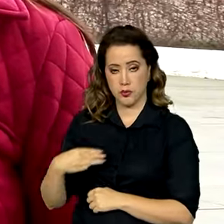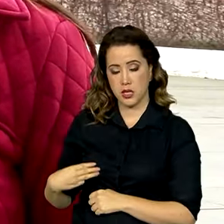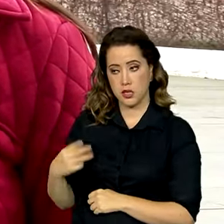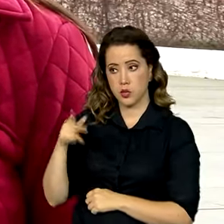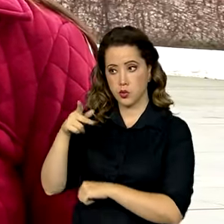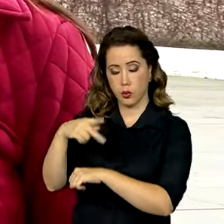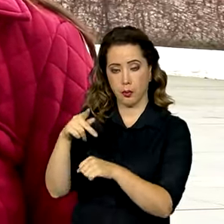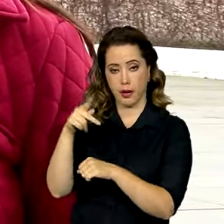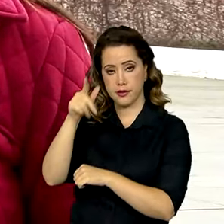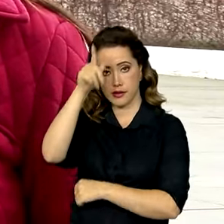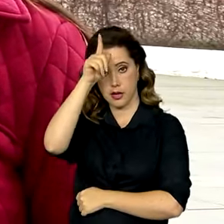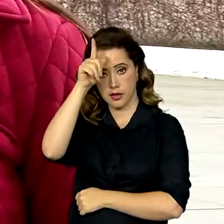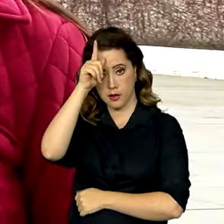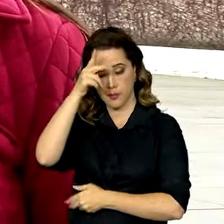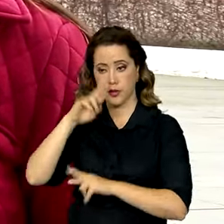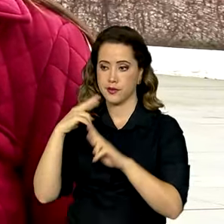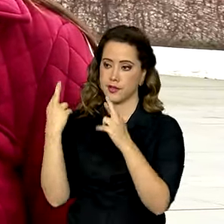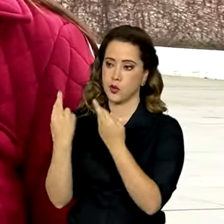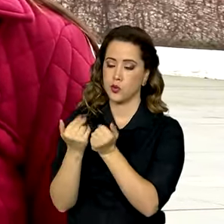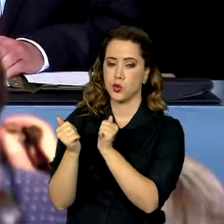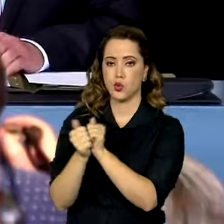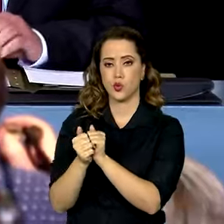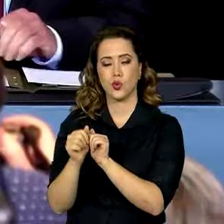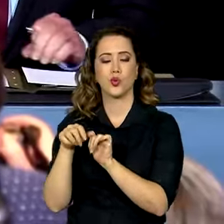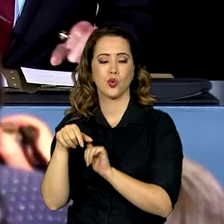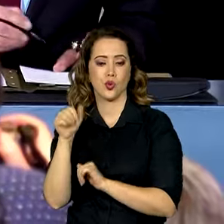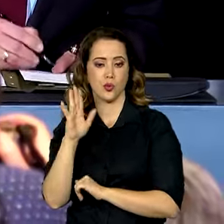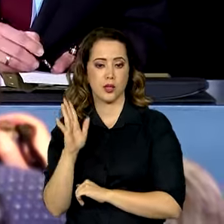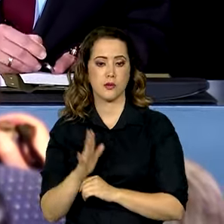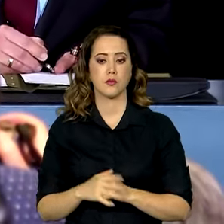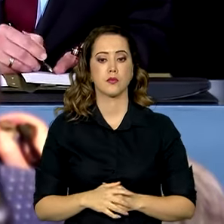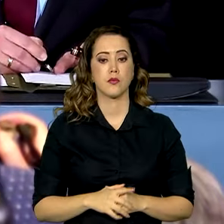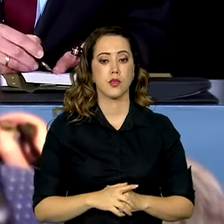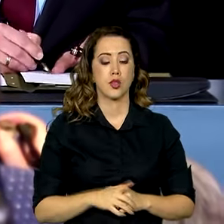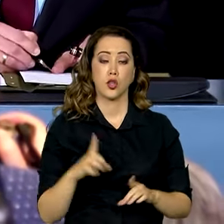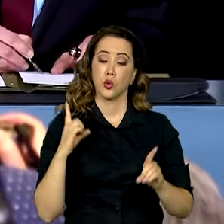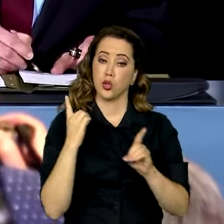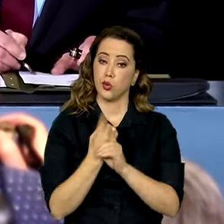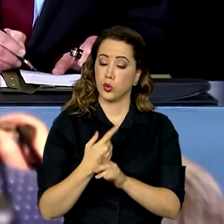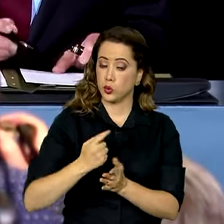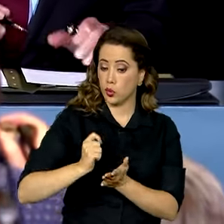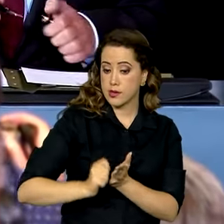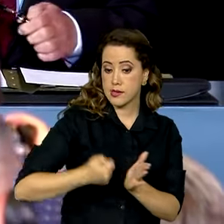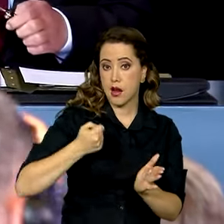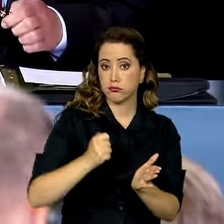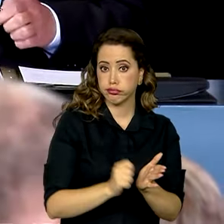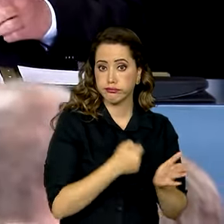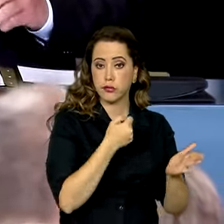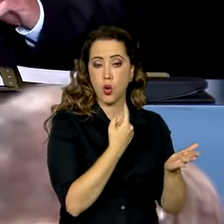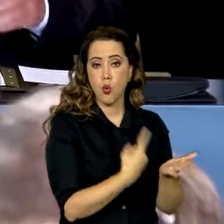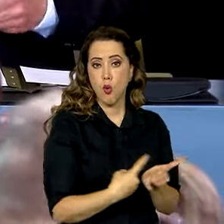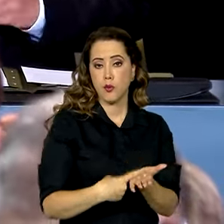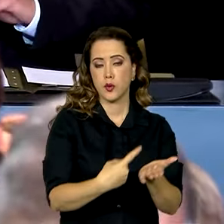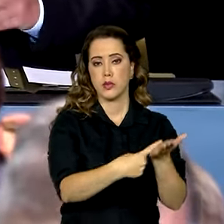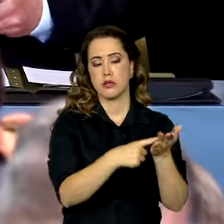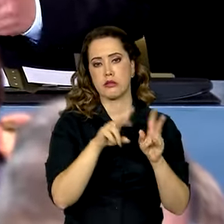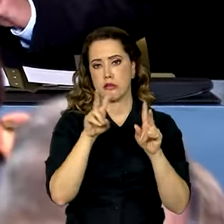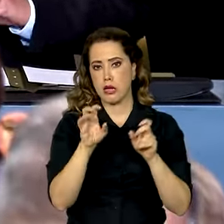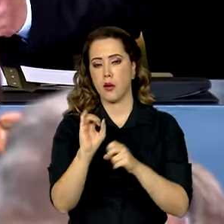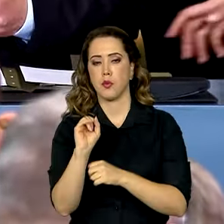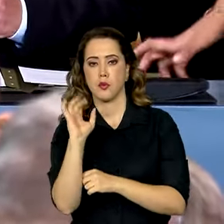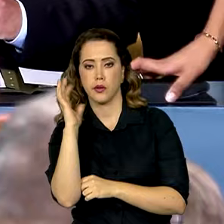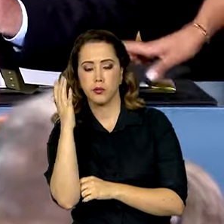se reuniram com suas contrapartes brasileiras. Durante o encontro, foram assinados acordos em áreas como meio ambiente,